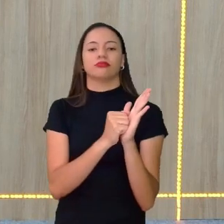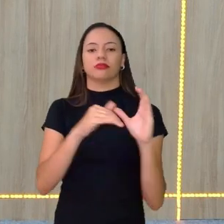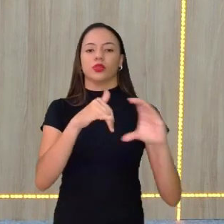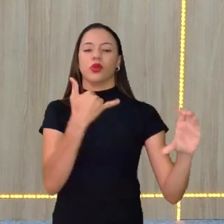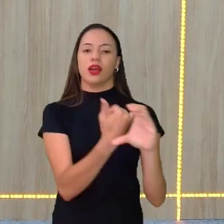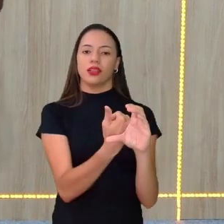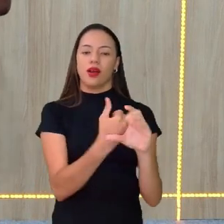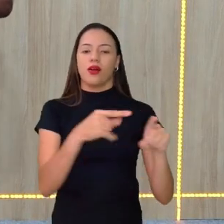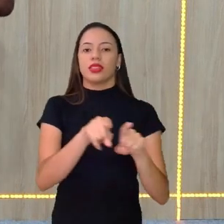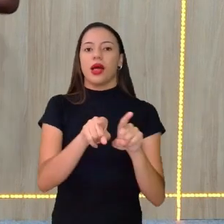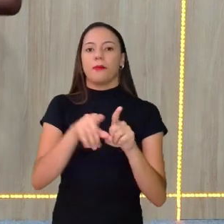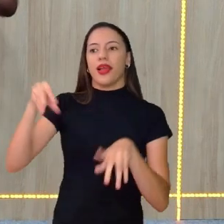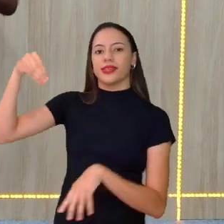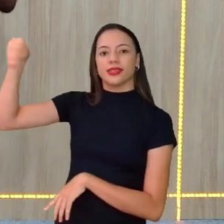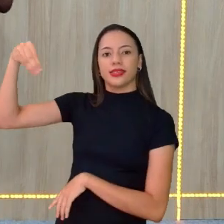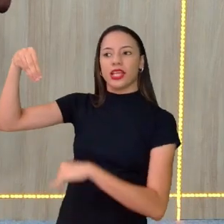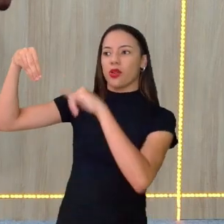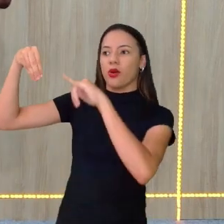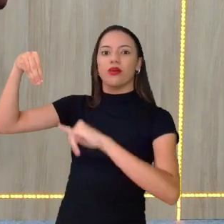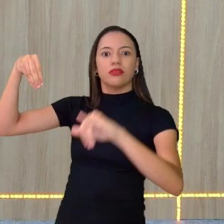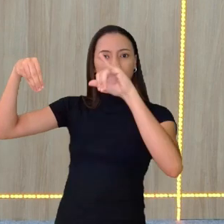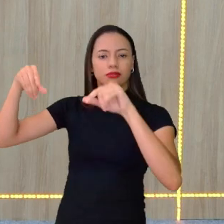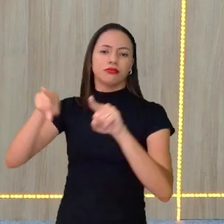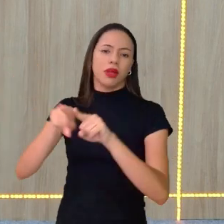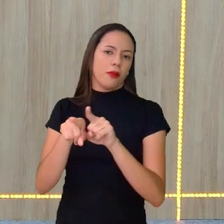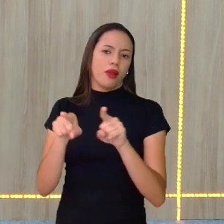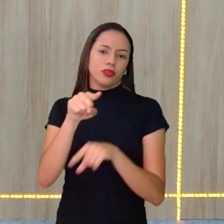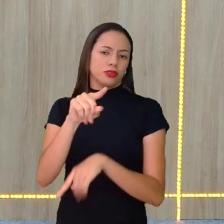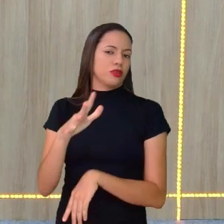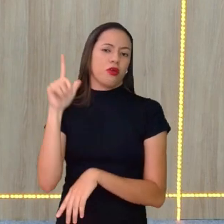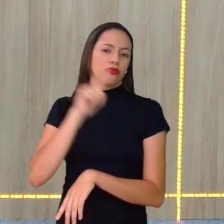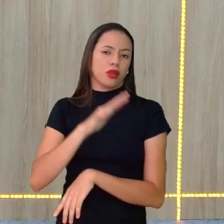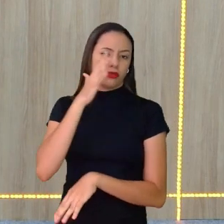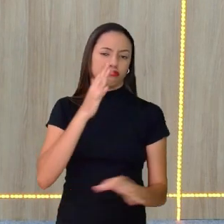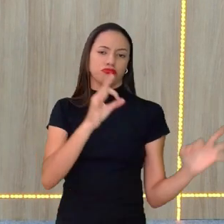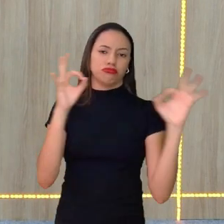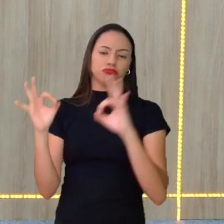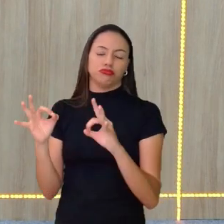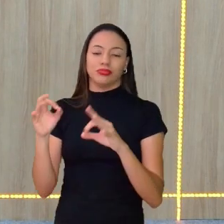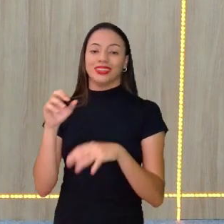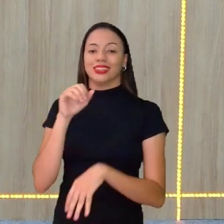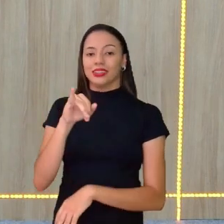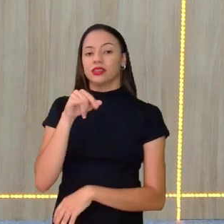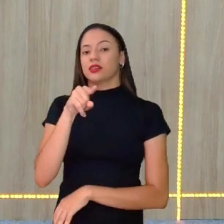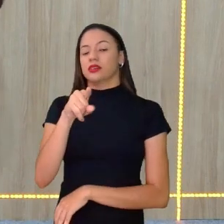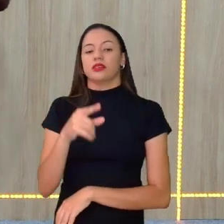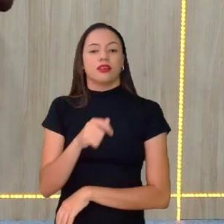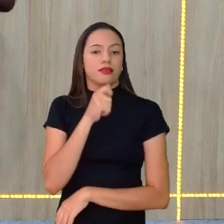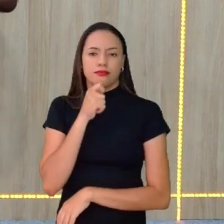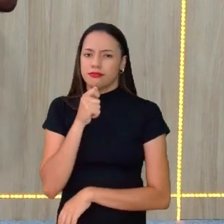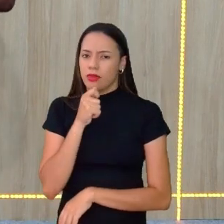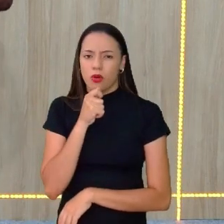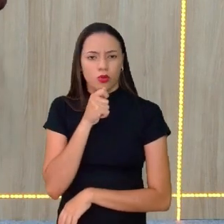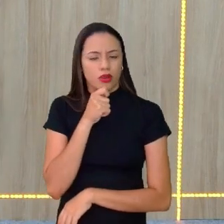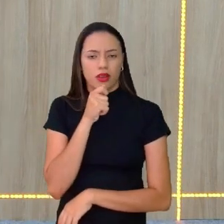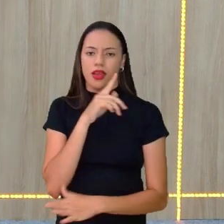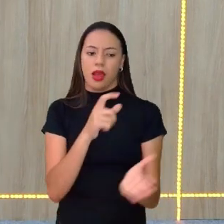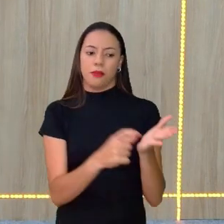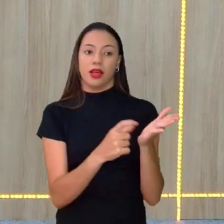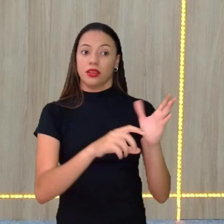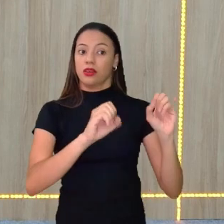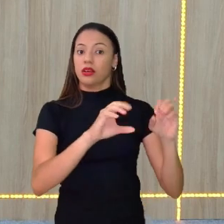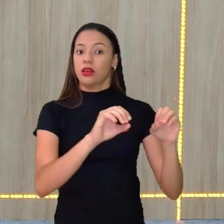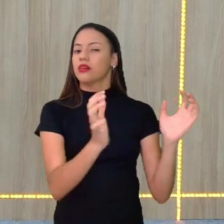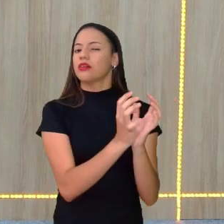ativa o sininho das notificações aí, e a gente vai desenvolver numa boa. Se você ainda não tem aí, ah, esse aplicativo do Educa Recife, você